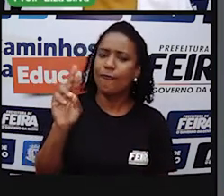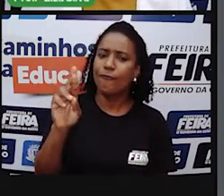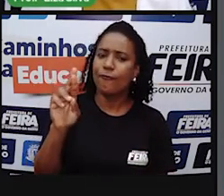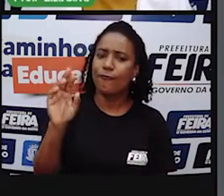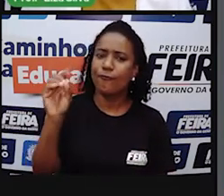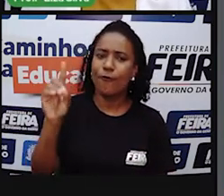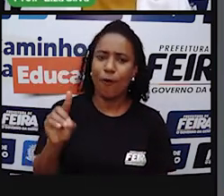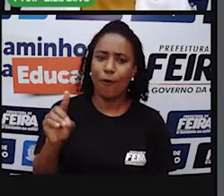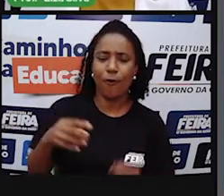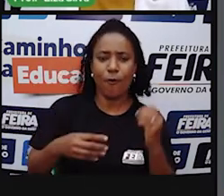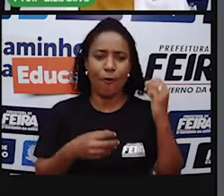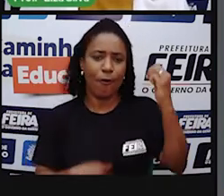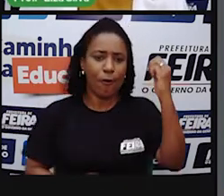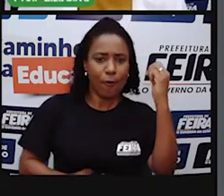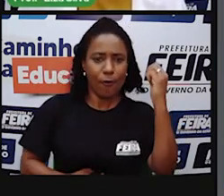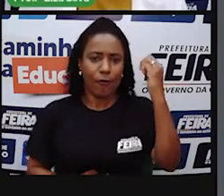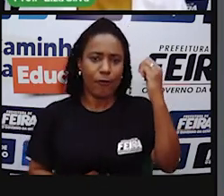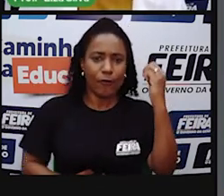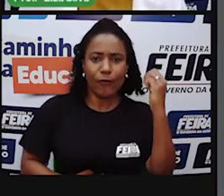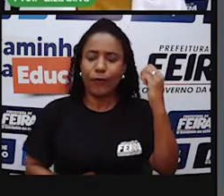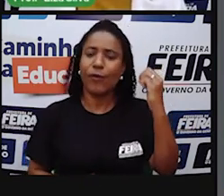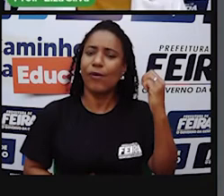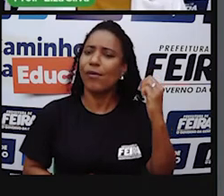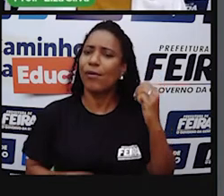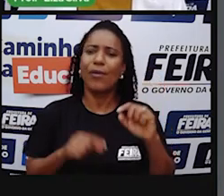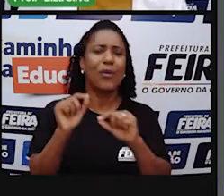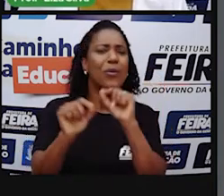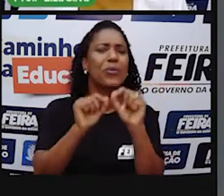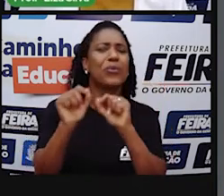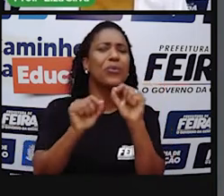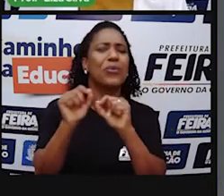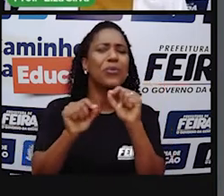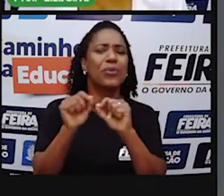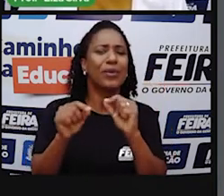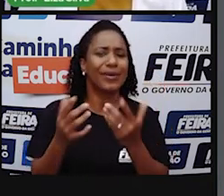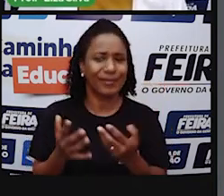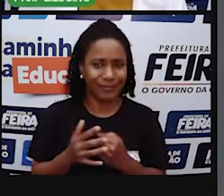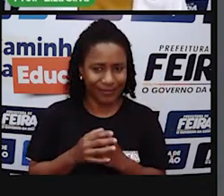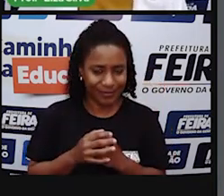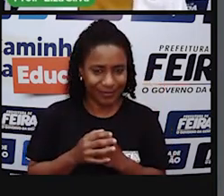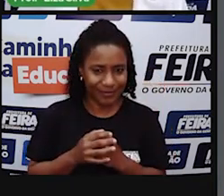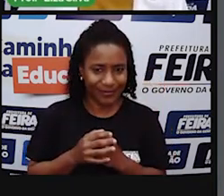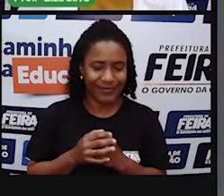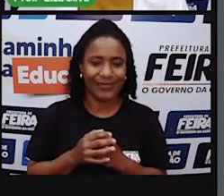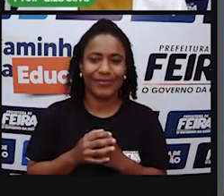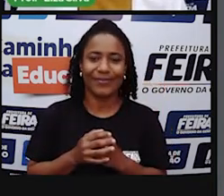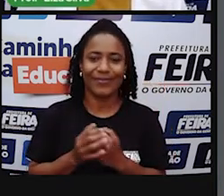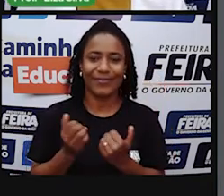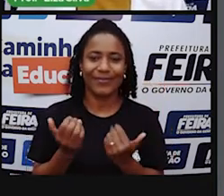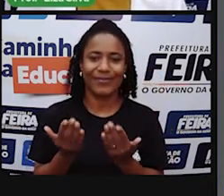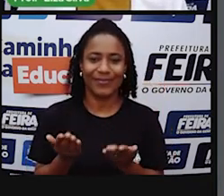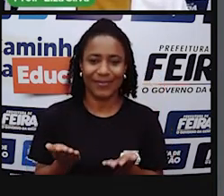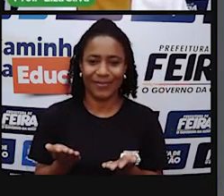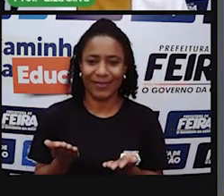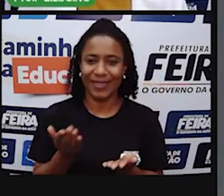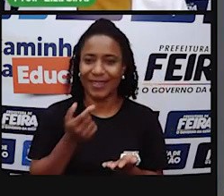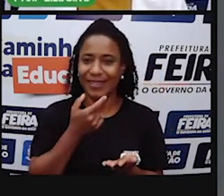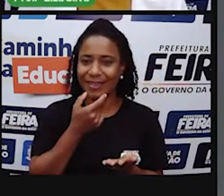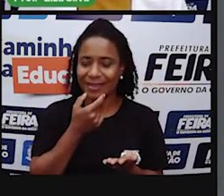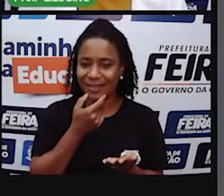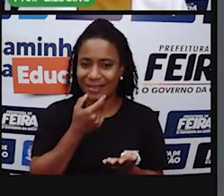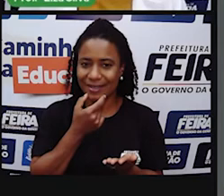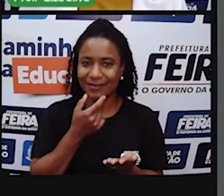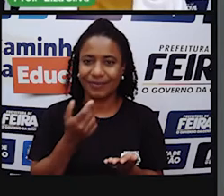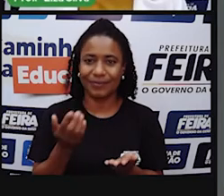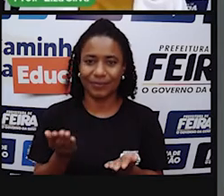Vocês já pararam para pensar sobre isso? Forró, actually, represents all music played